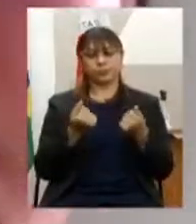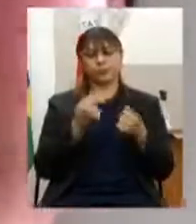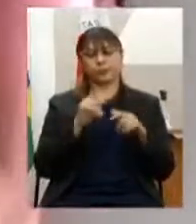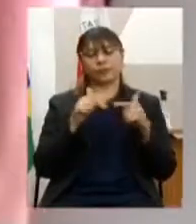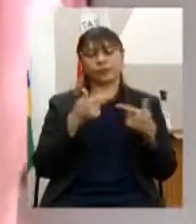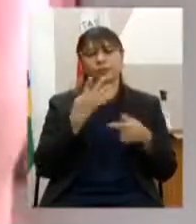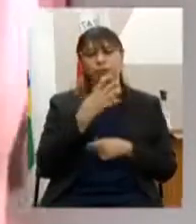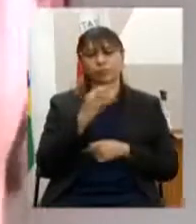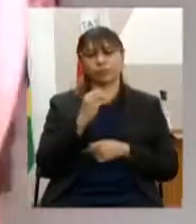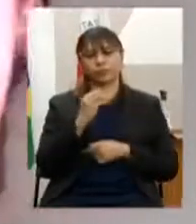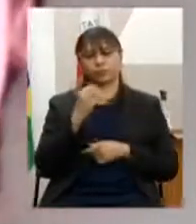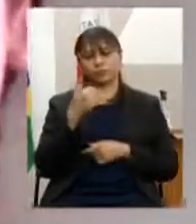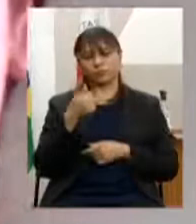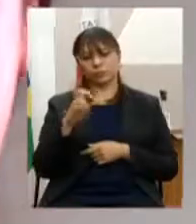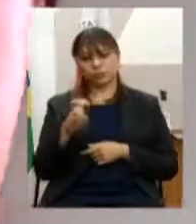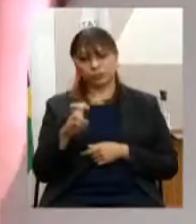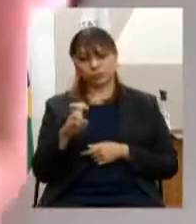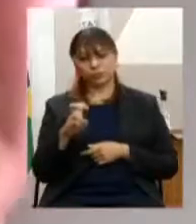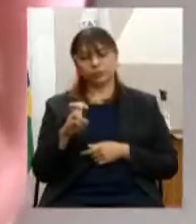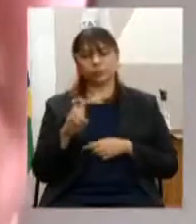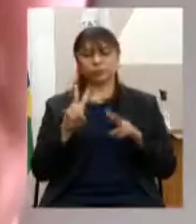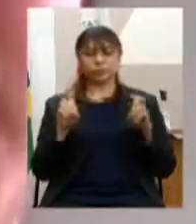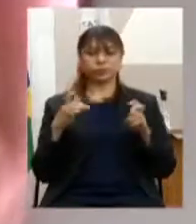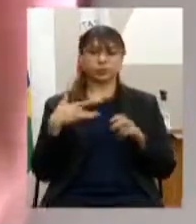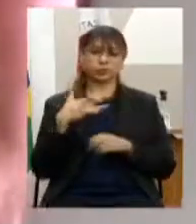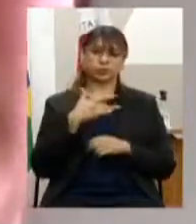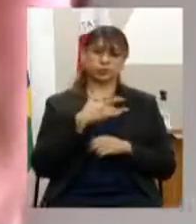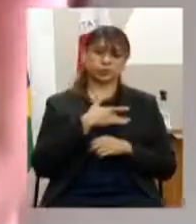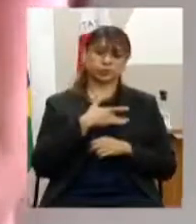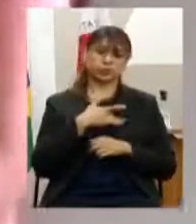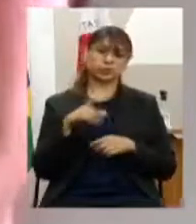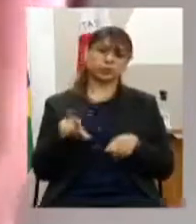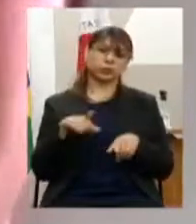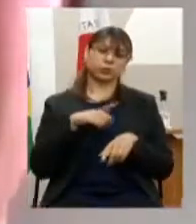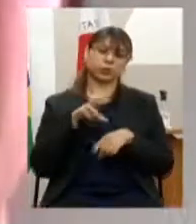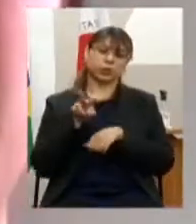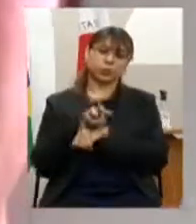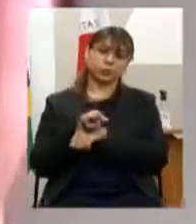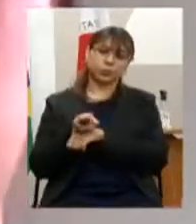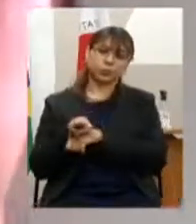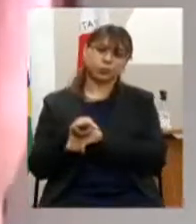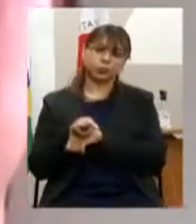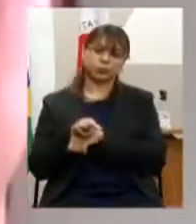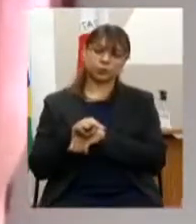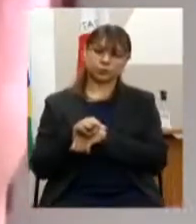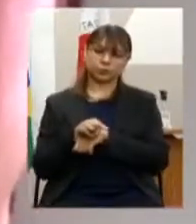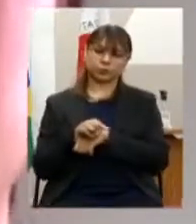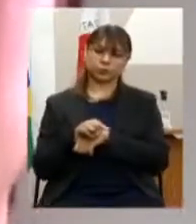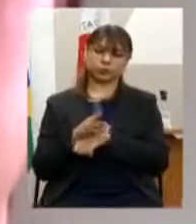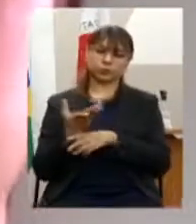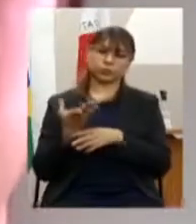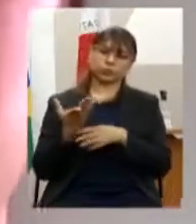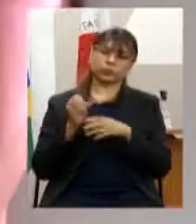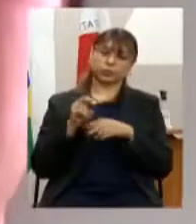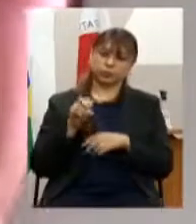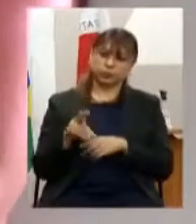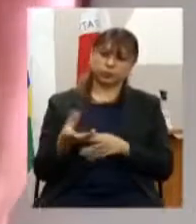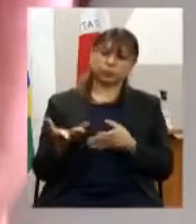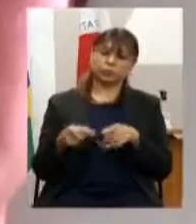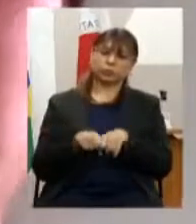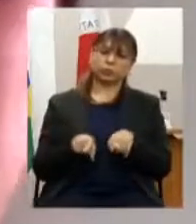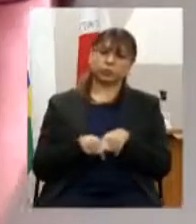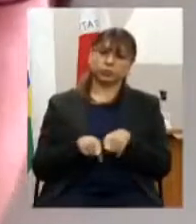produção científica no campo de saúde com vistas a realização de monitoramento epidemiológico sob gestão da escola de saúde pública